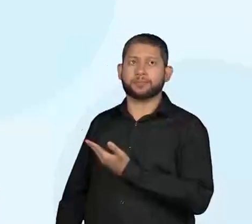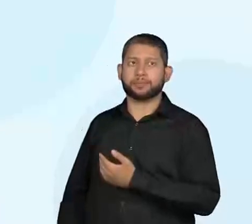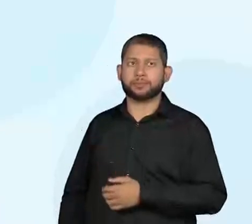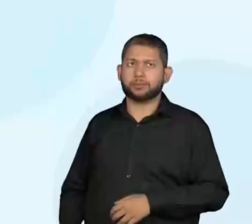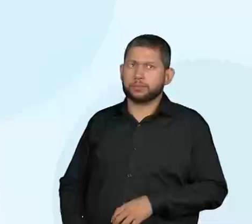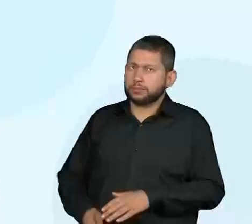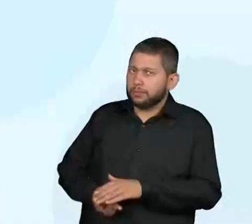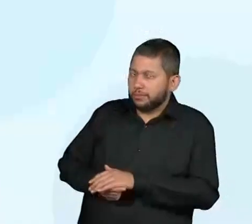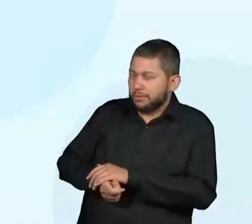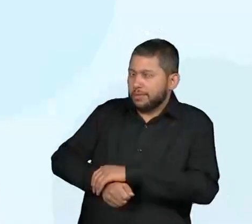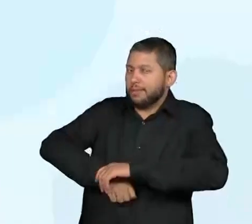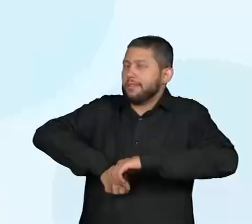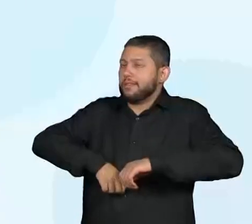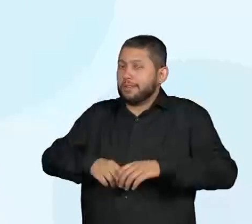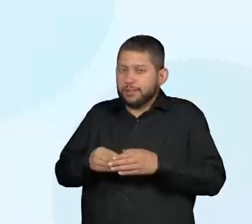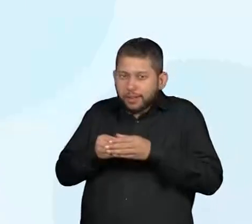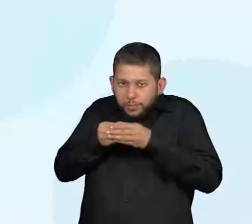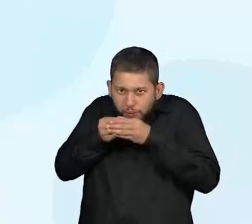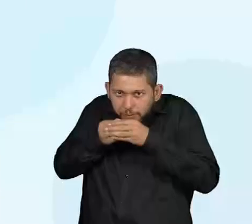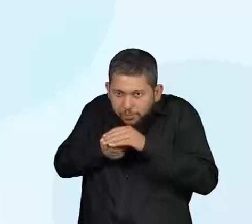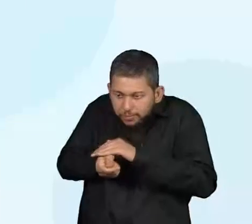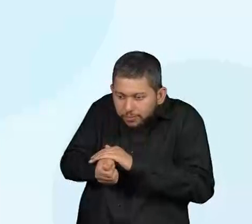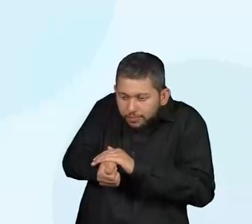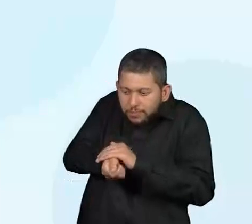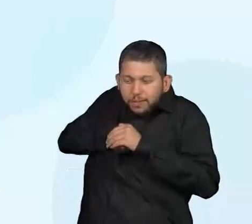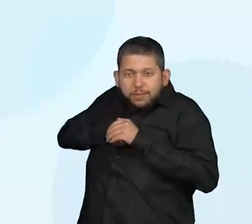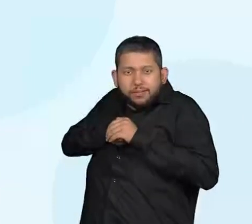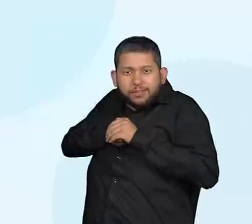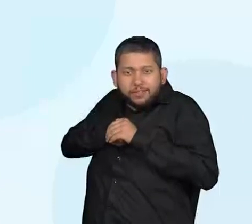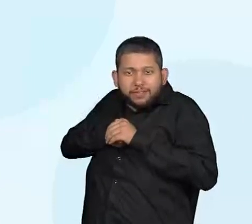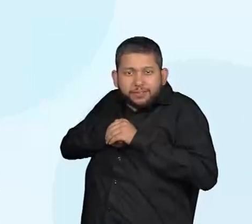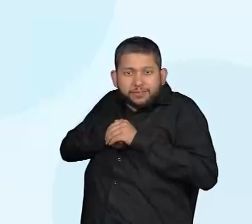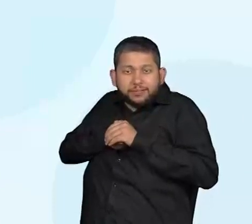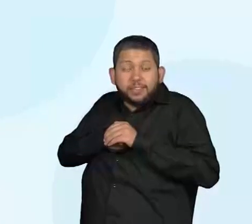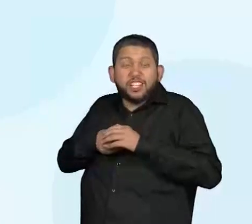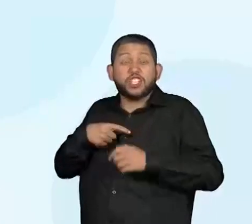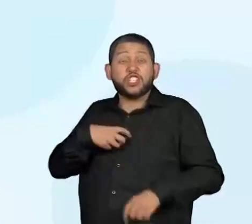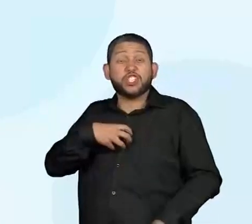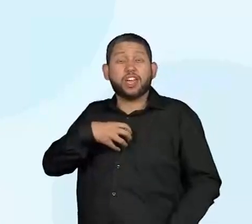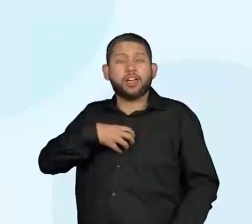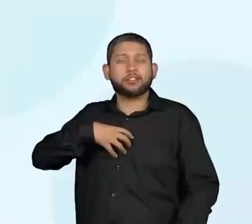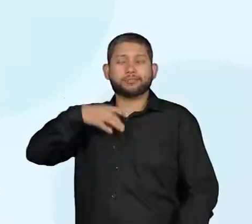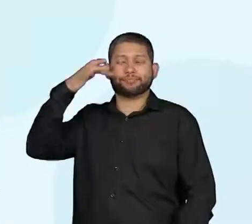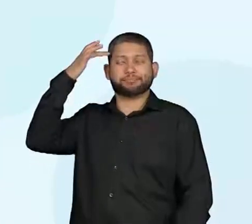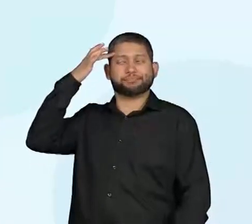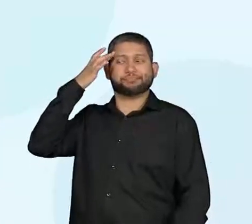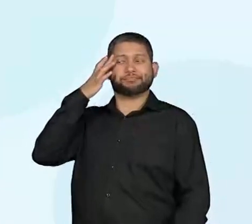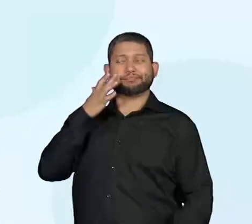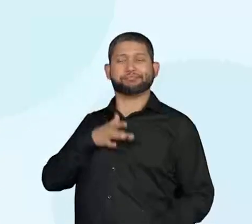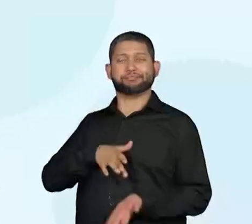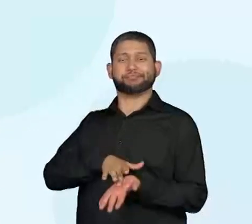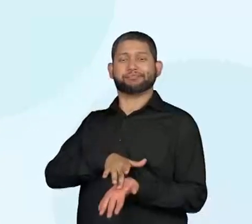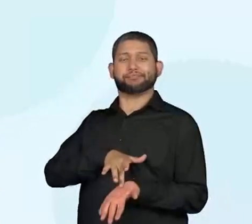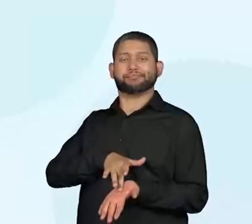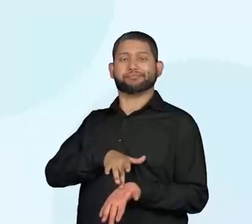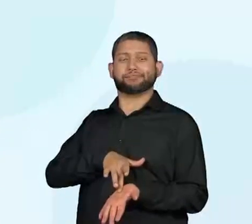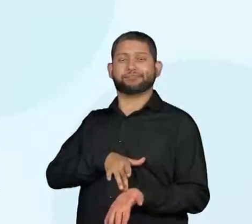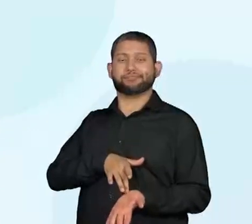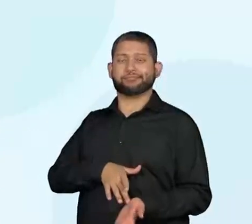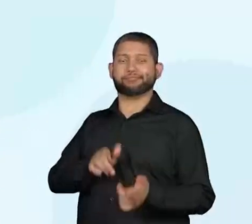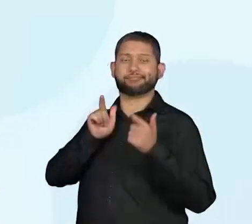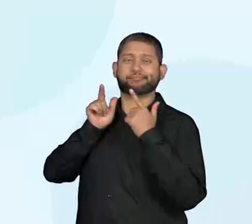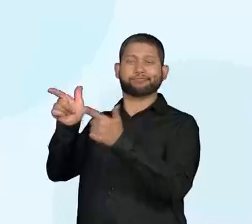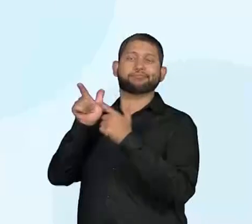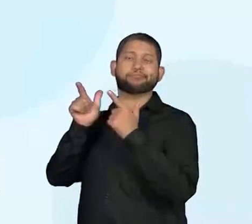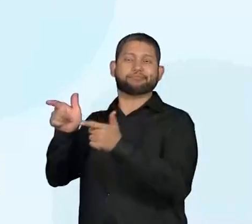Jabuti. Olha aqui. Entre parentes, sarcástico. Ou seja, ele está tirando